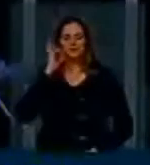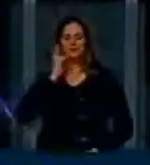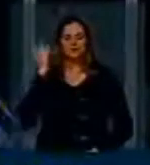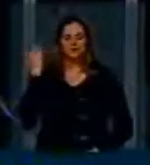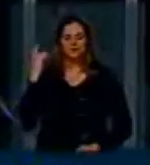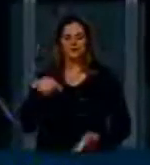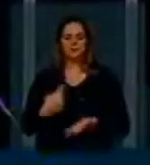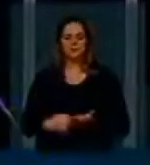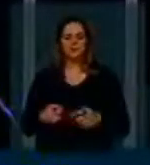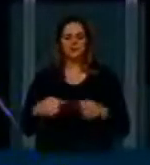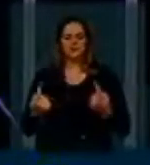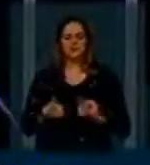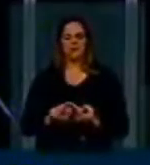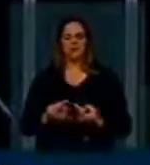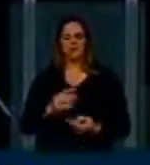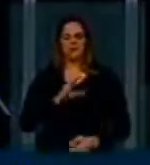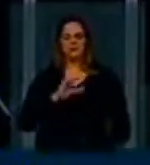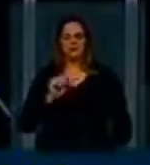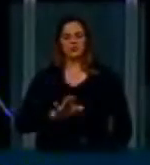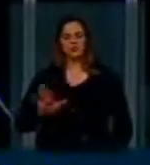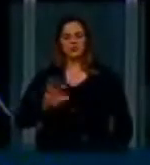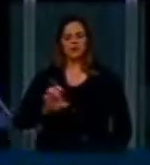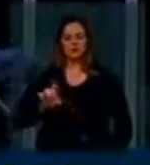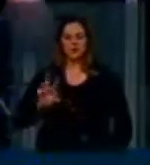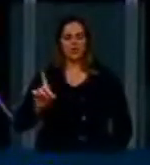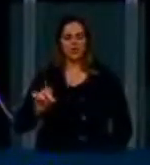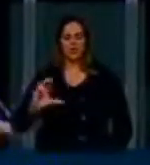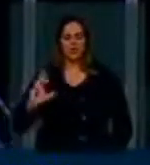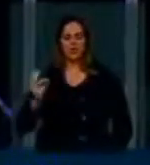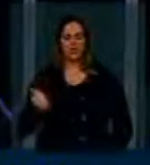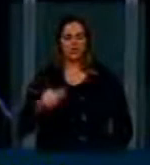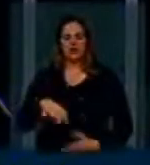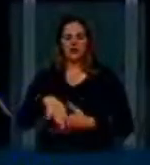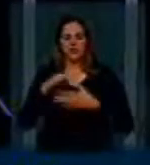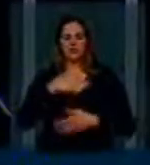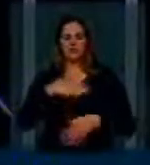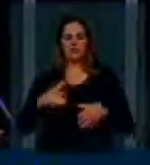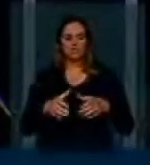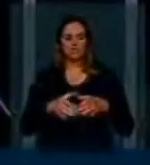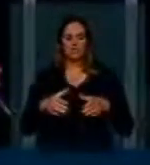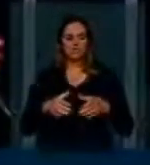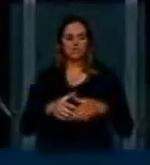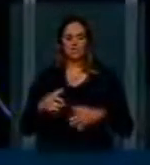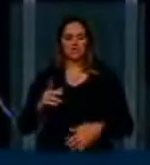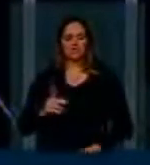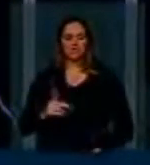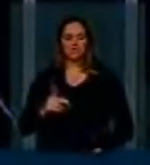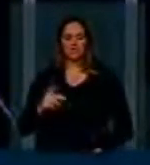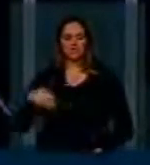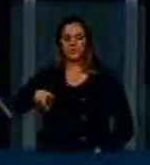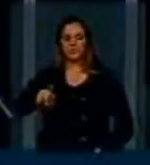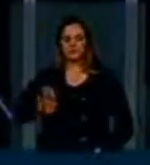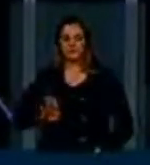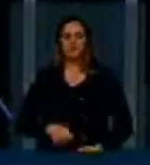requerimento da sessão, da comissão geral, deputado Eduardo Cunha, líder do meu partido, que não é uma utopia,